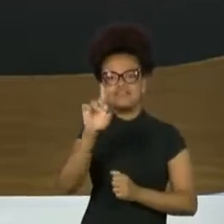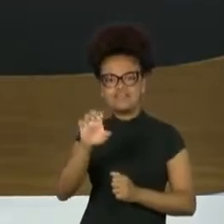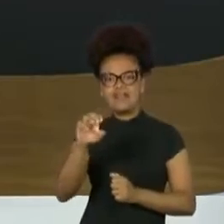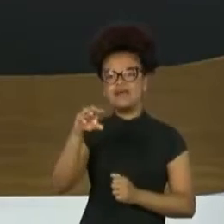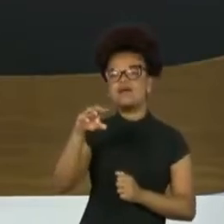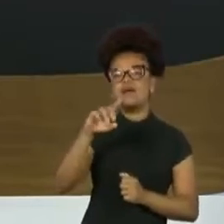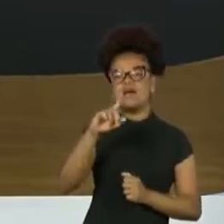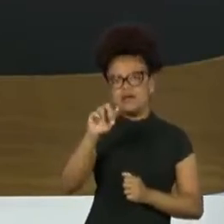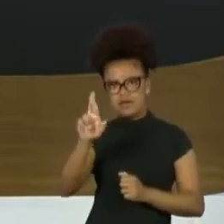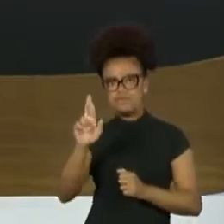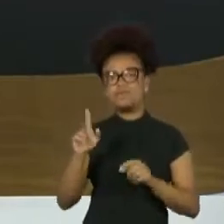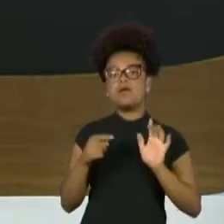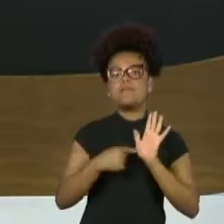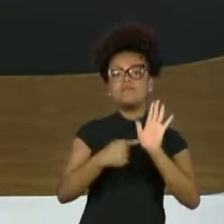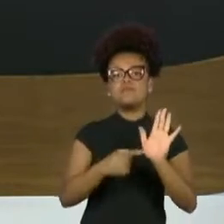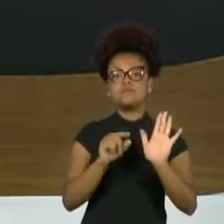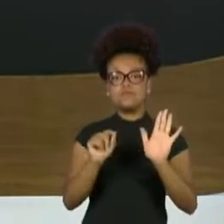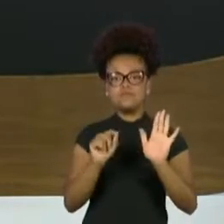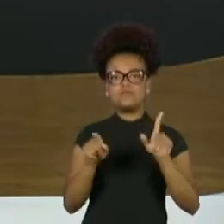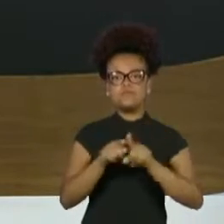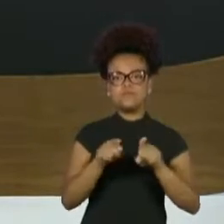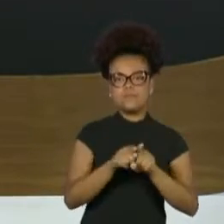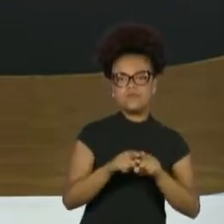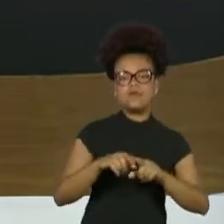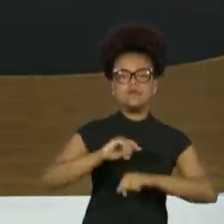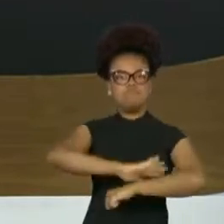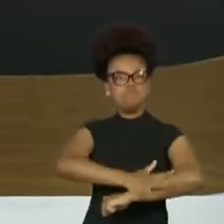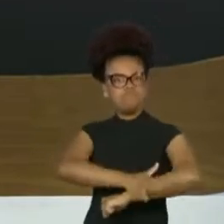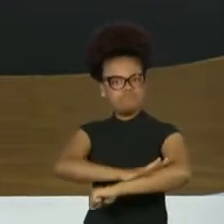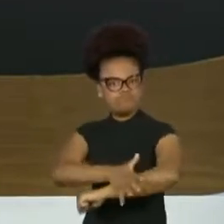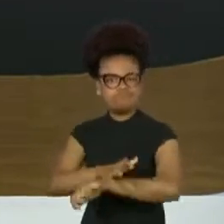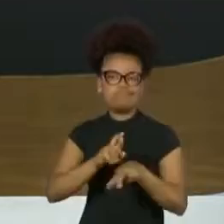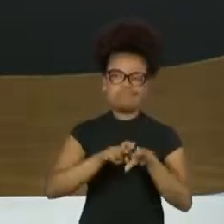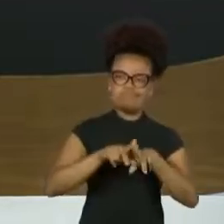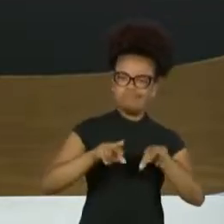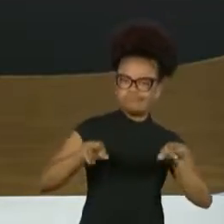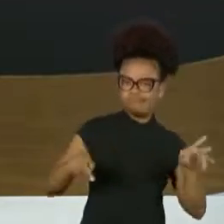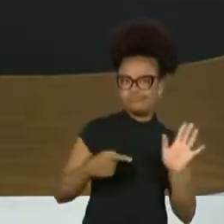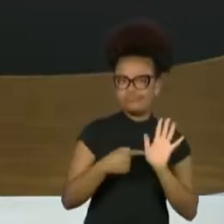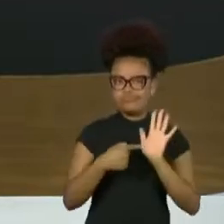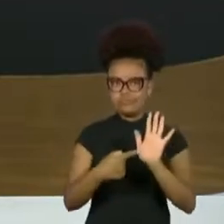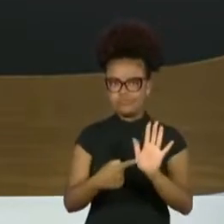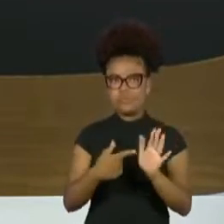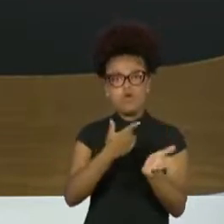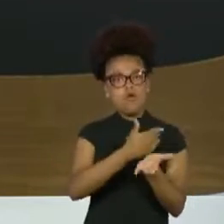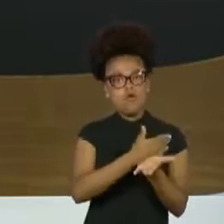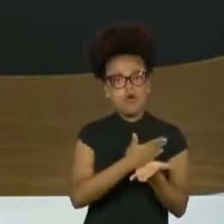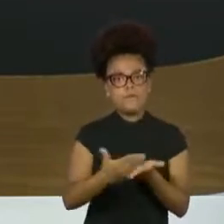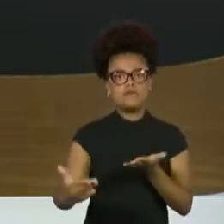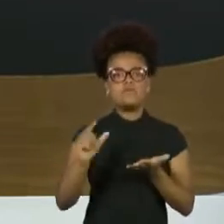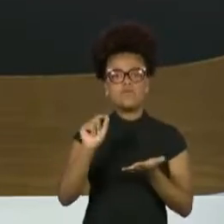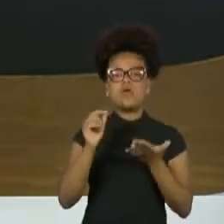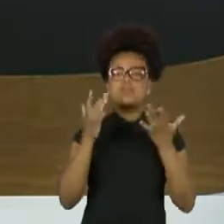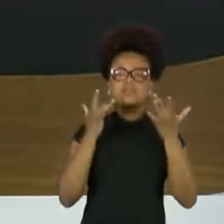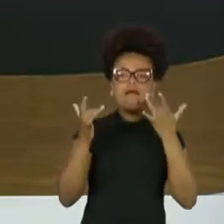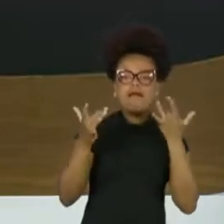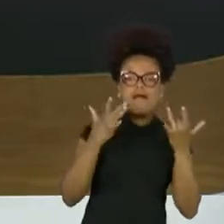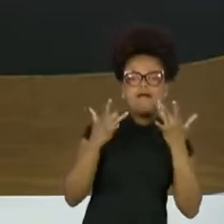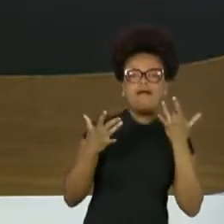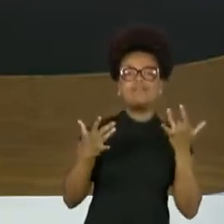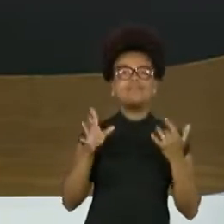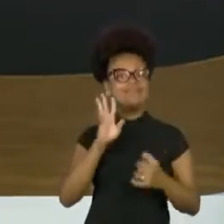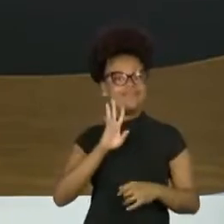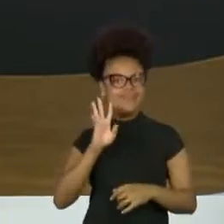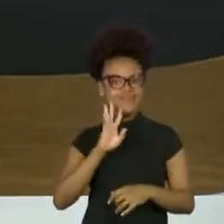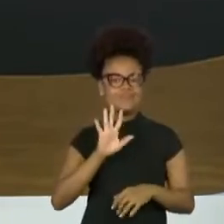exclusão e todas as formas de discriminação. Sua estreia foi no teatro, e olha só a coincidência, no coro da peça